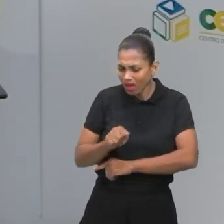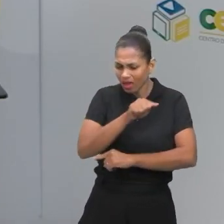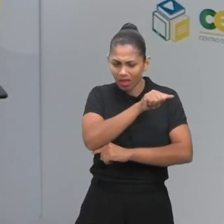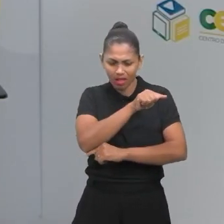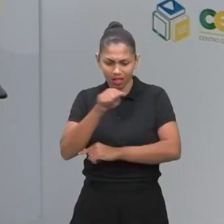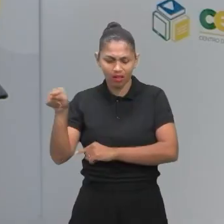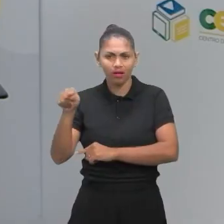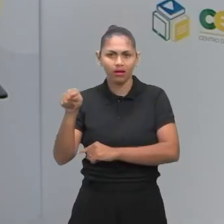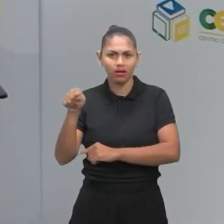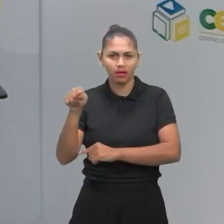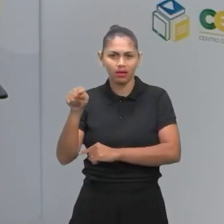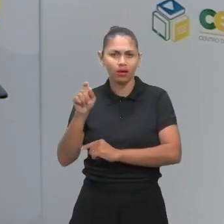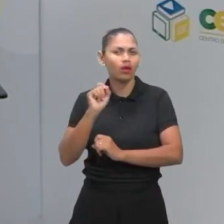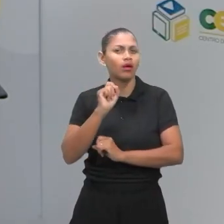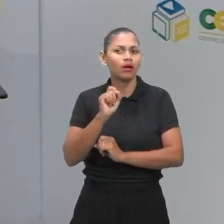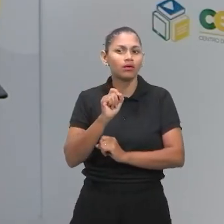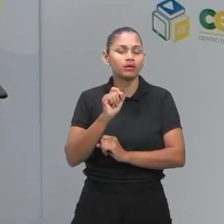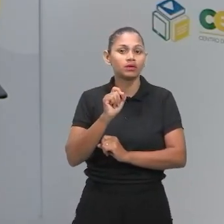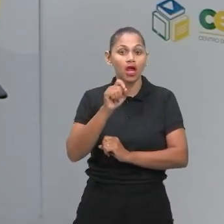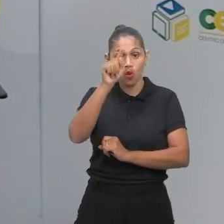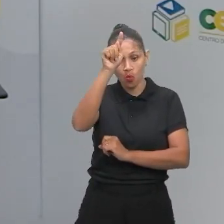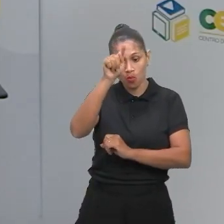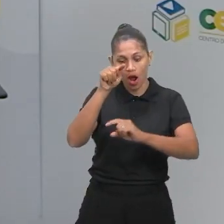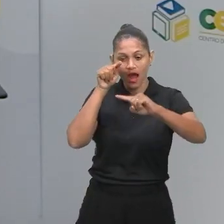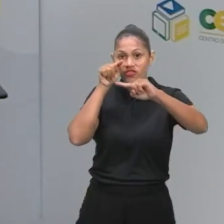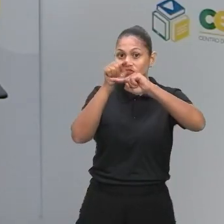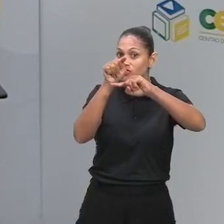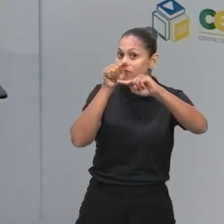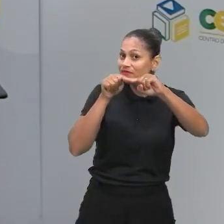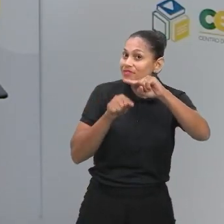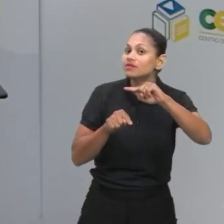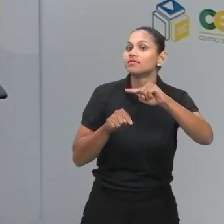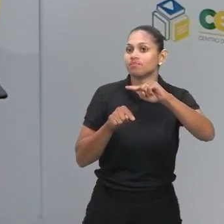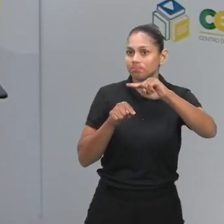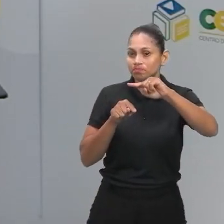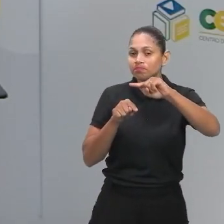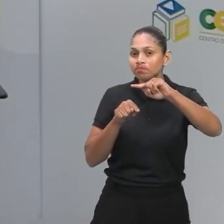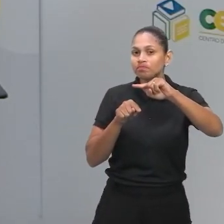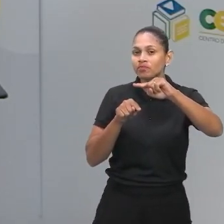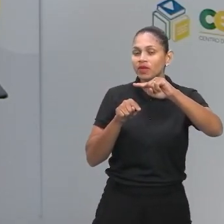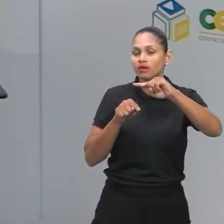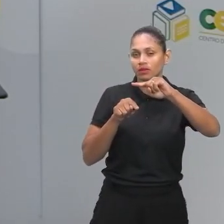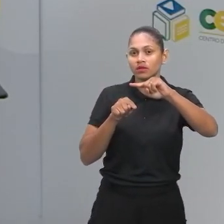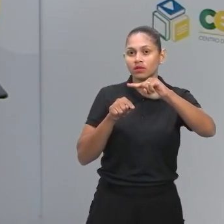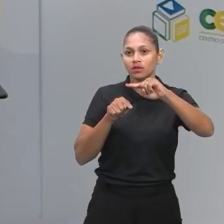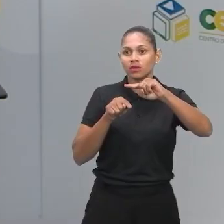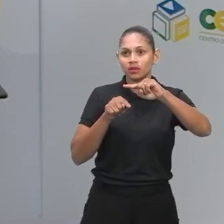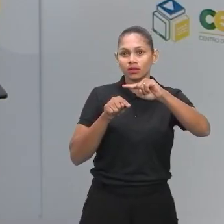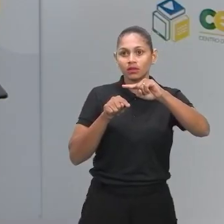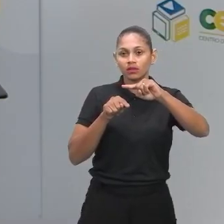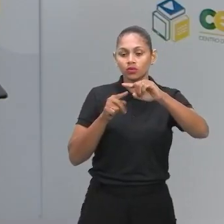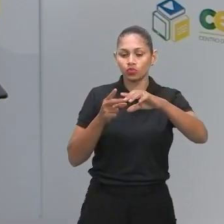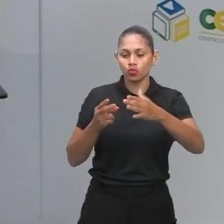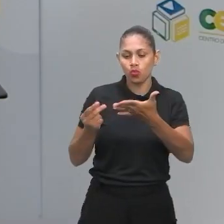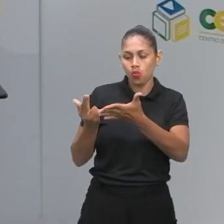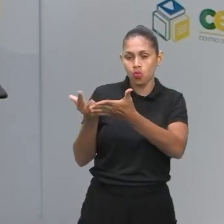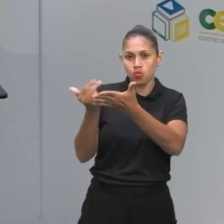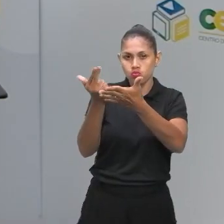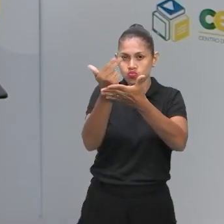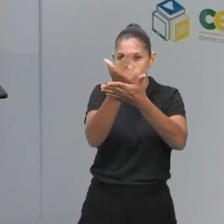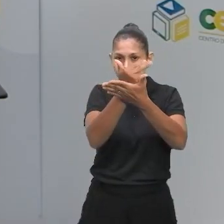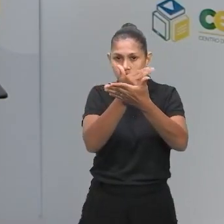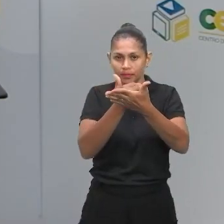é o quê? A escala é uma divisão, tá, pessoal? A escala é quê? A divisão do tamanho do desenho para o tamanho real.